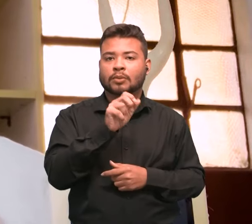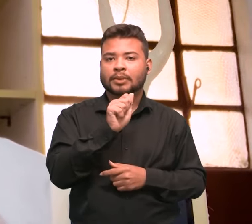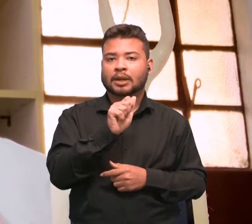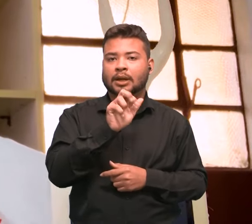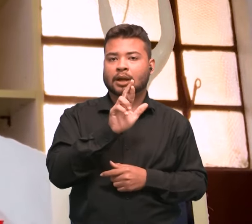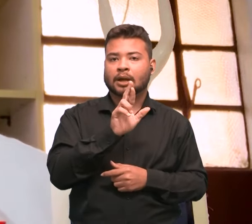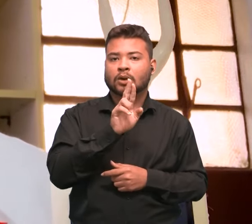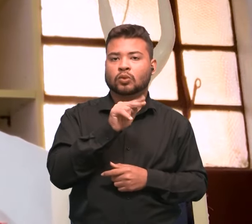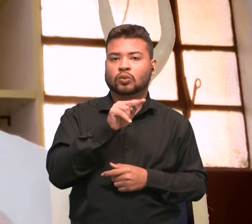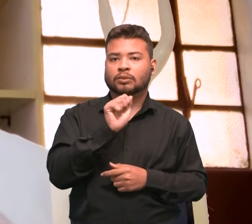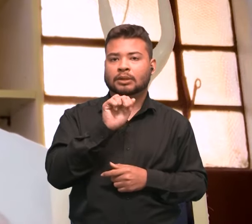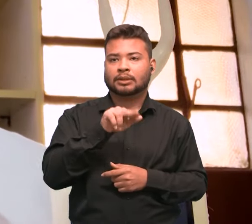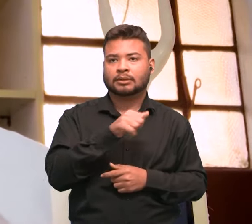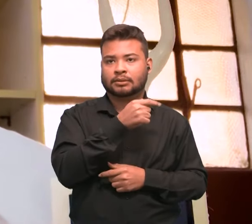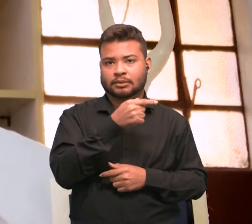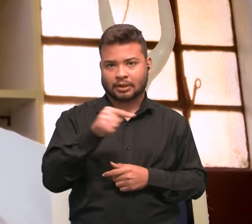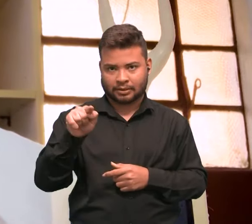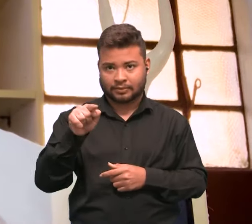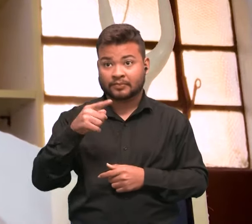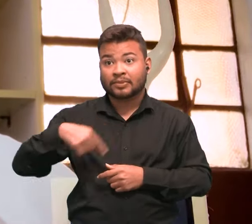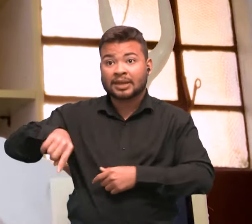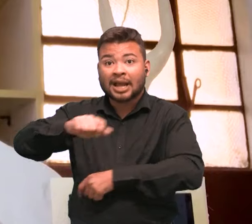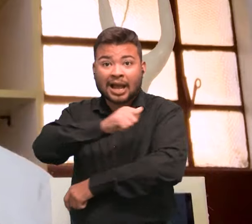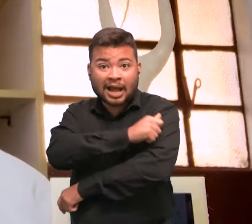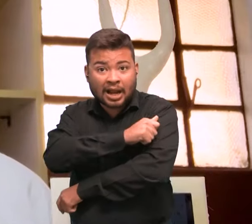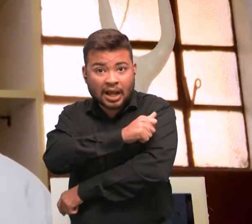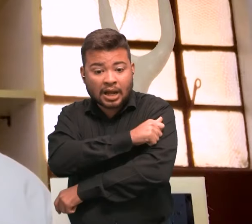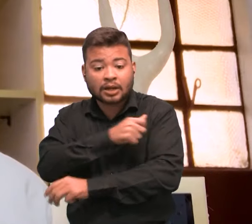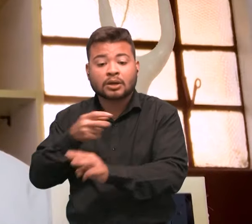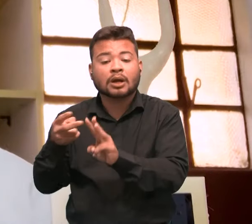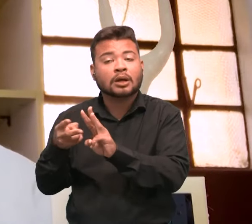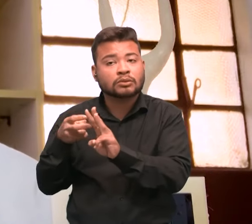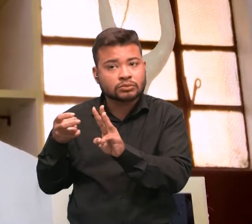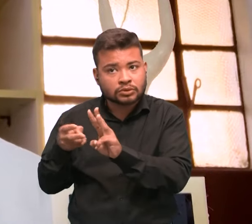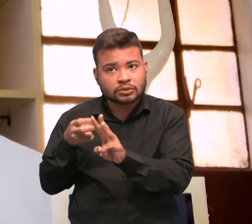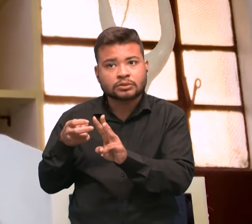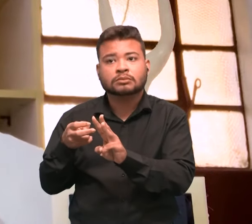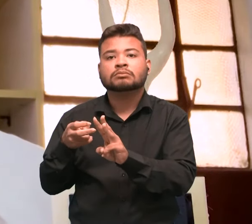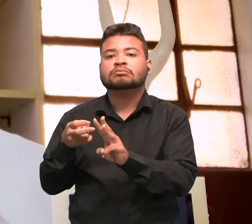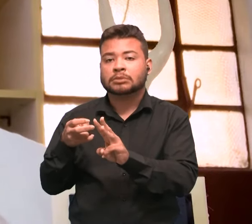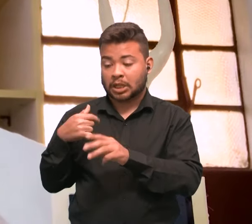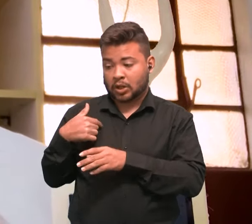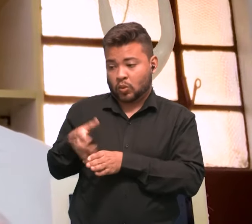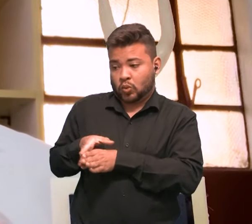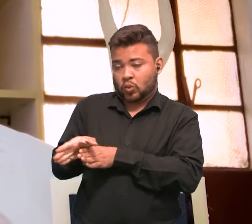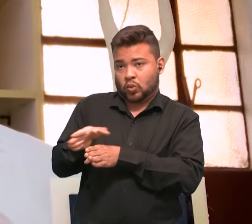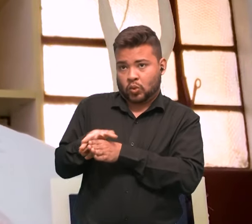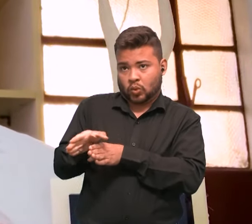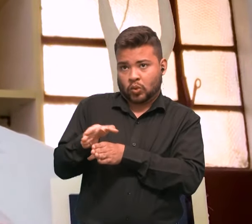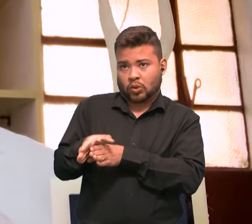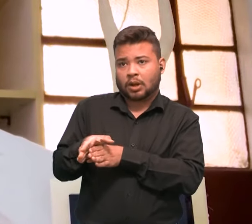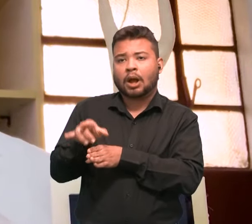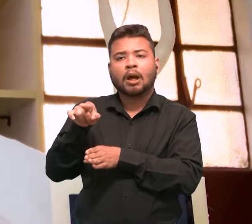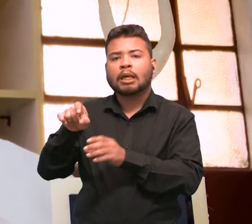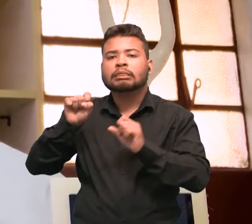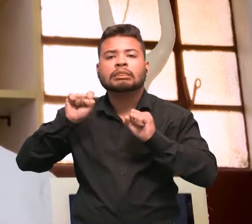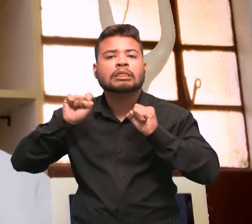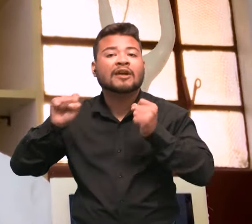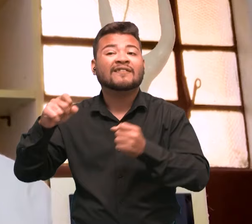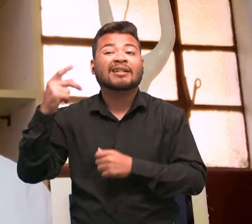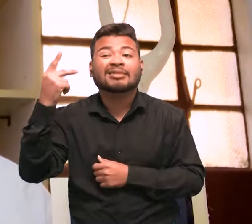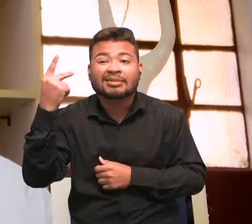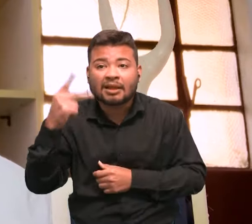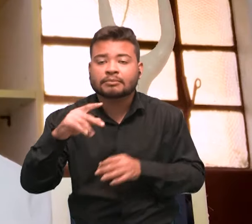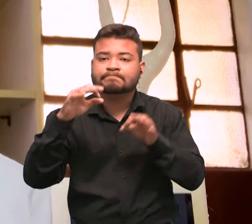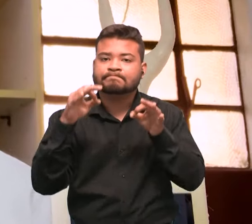isso com os meus estudantes indígenas, que são meus orientados, de fazer suas defesas em suas